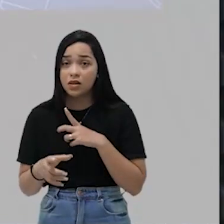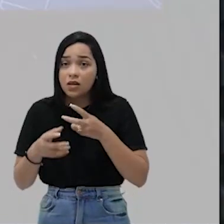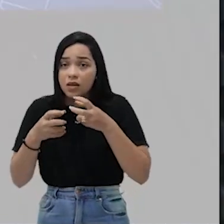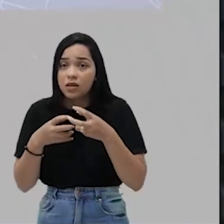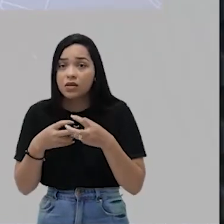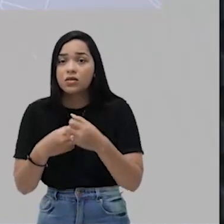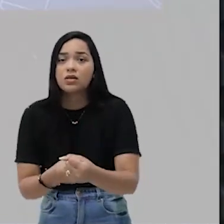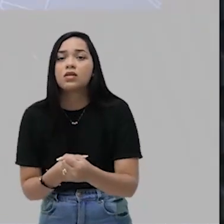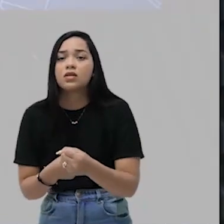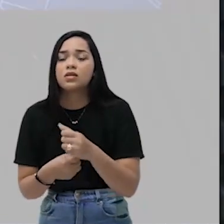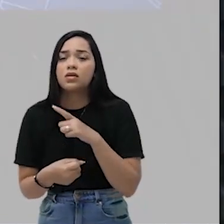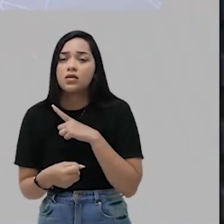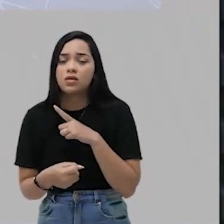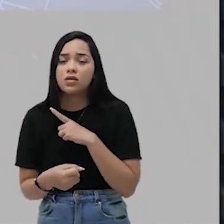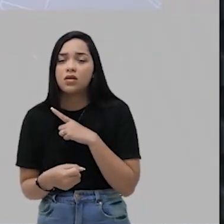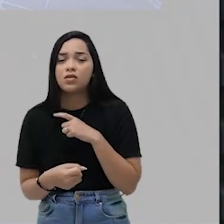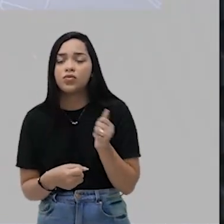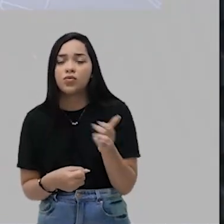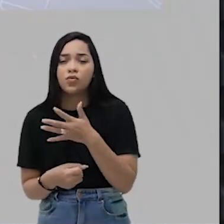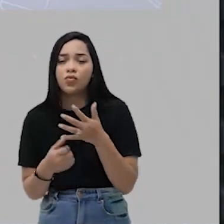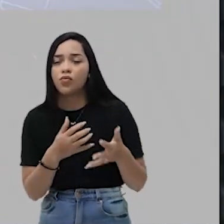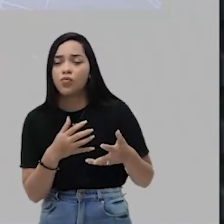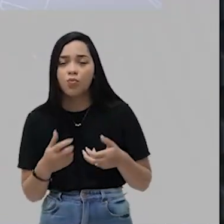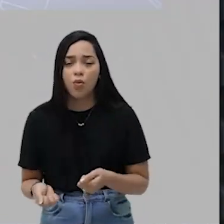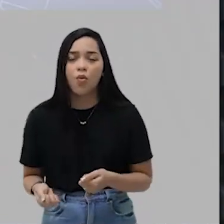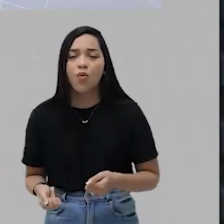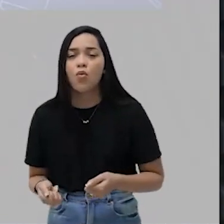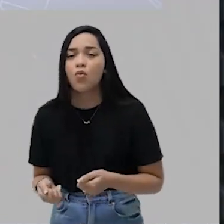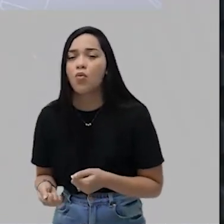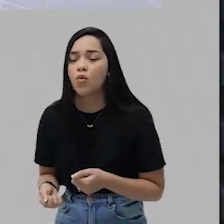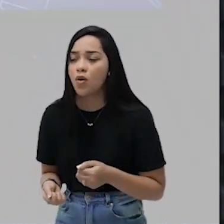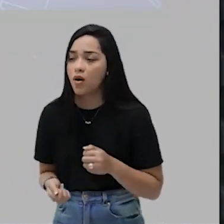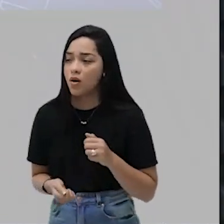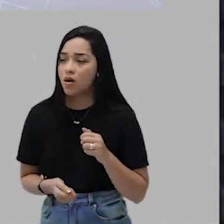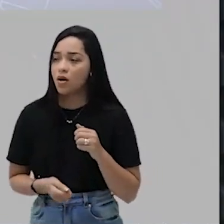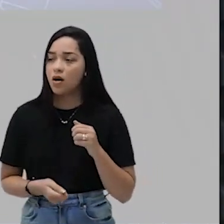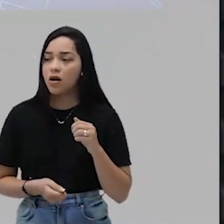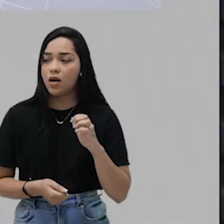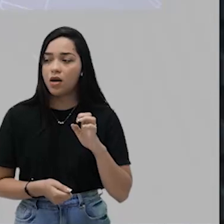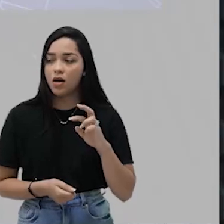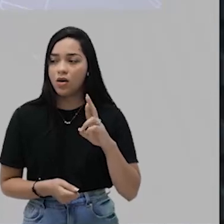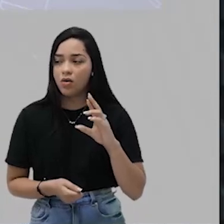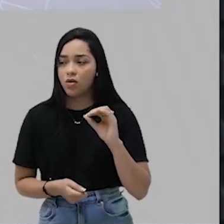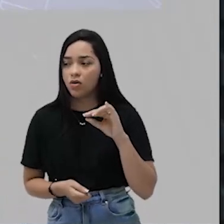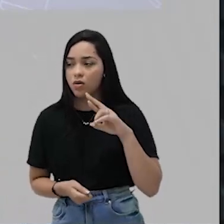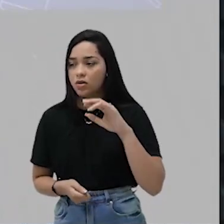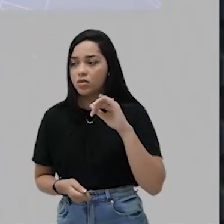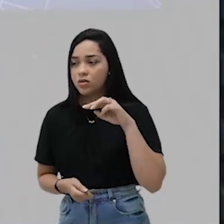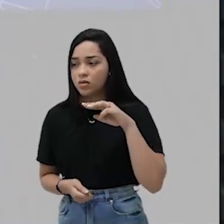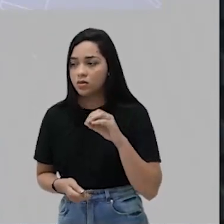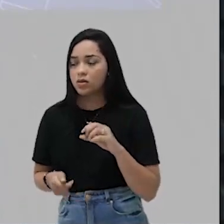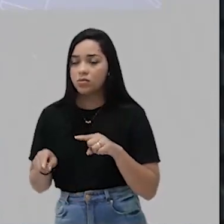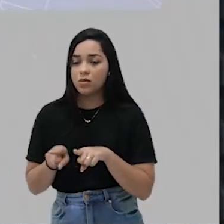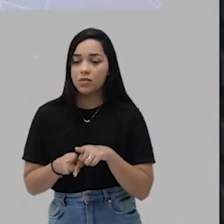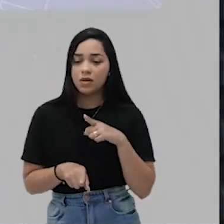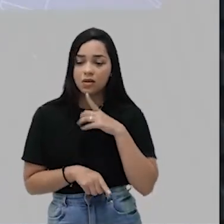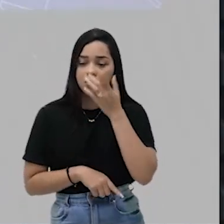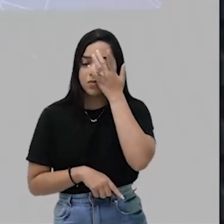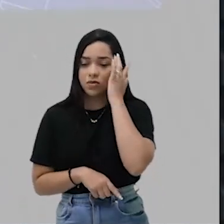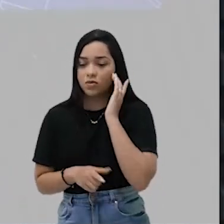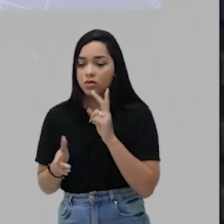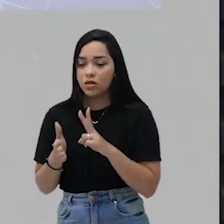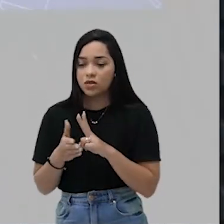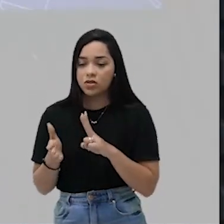desse novo mundo ao eurocentrismo, apesar da resistência dos nativos,